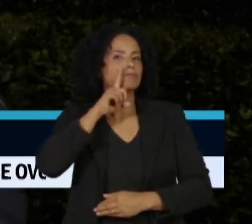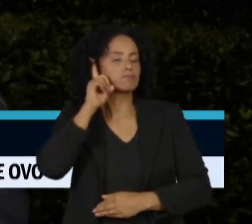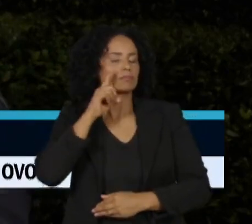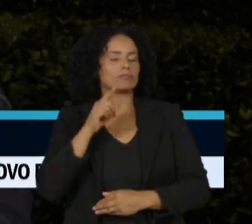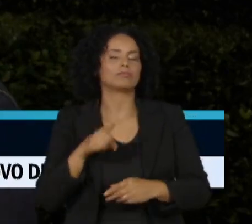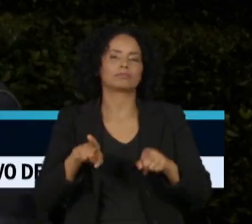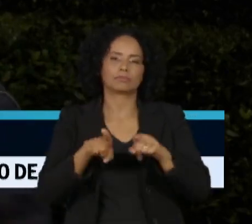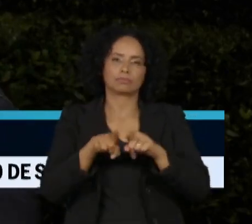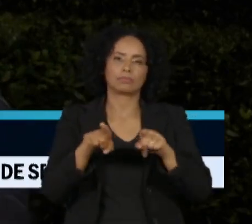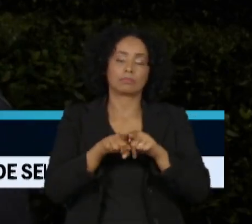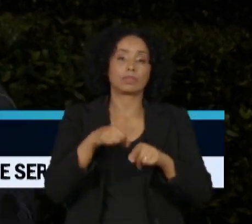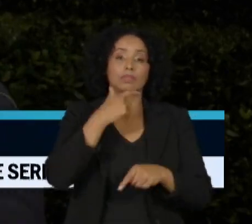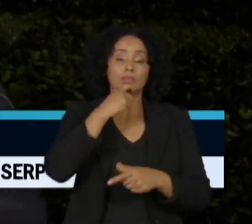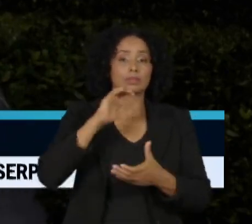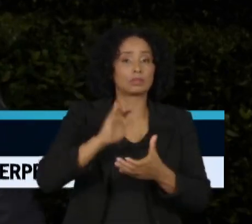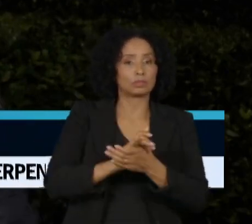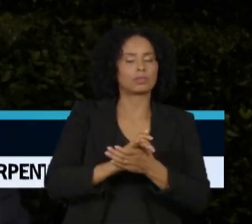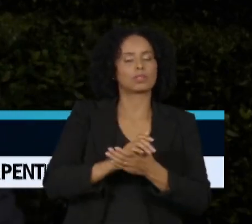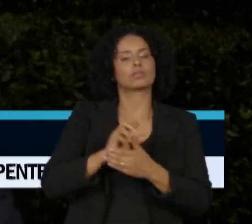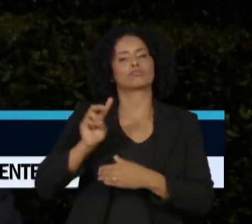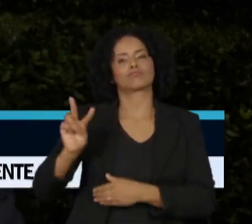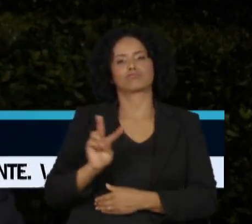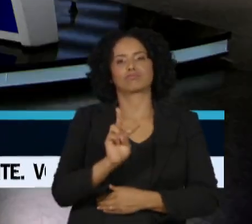Volodymyr Zelensky, se dirigir ao público de Davos.